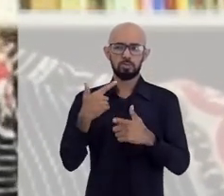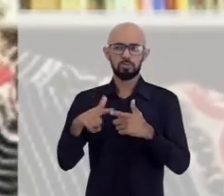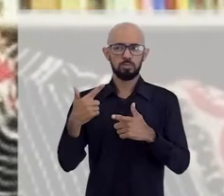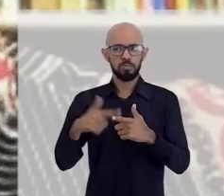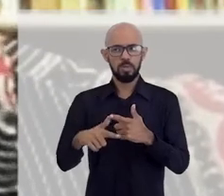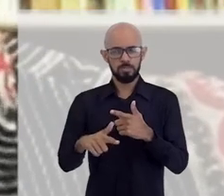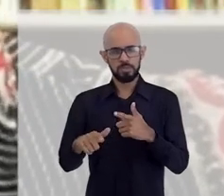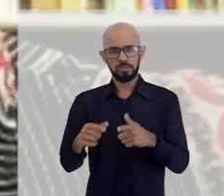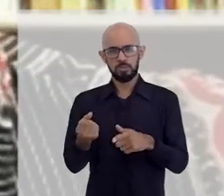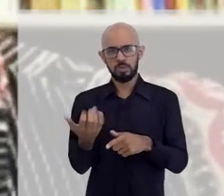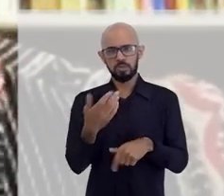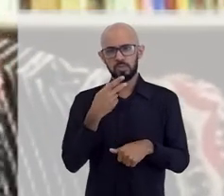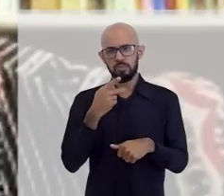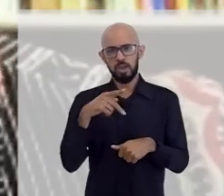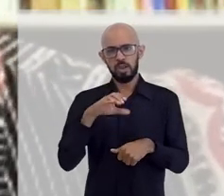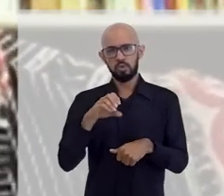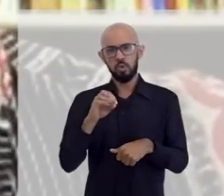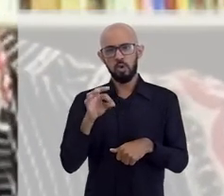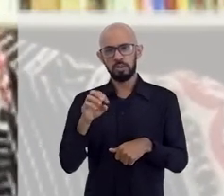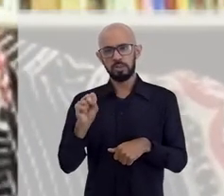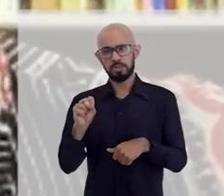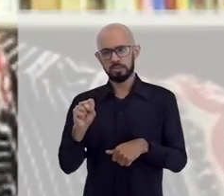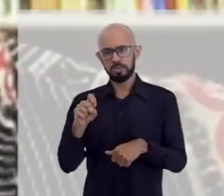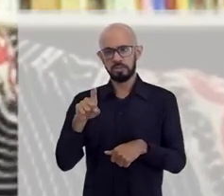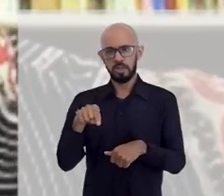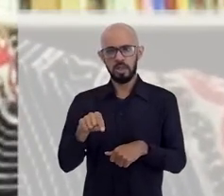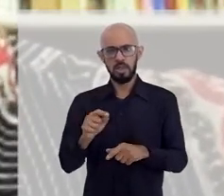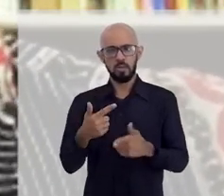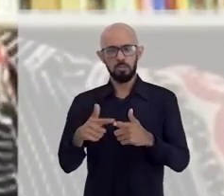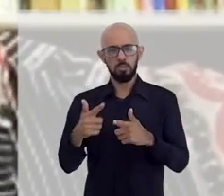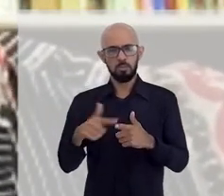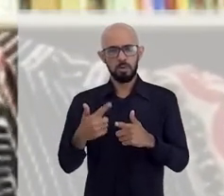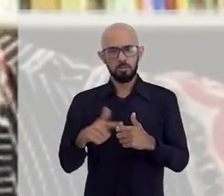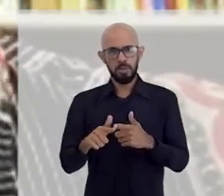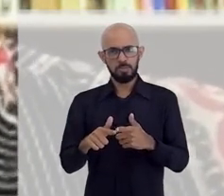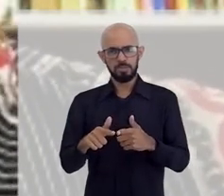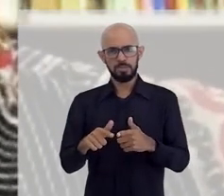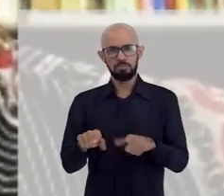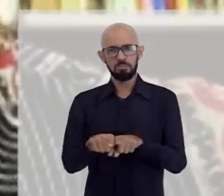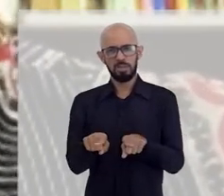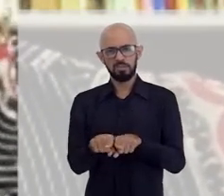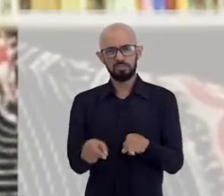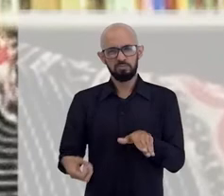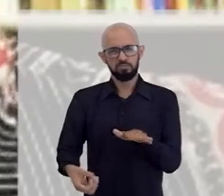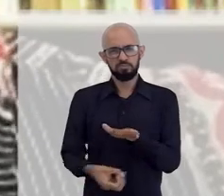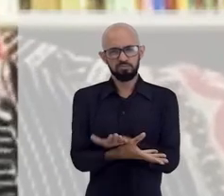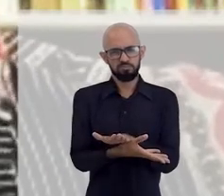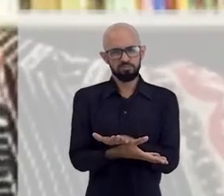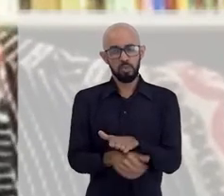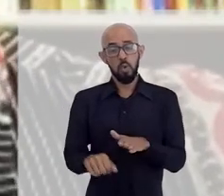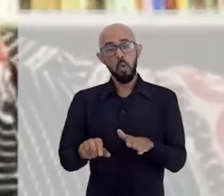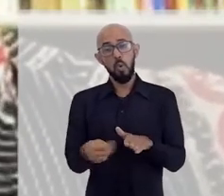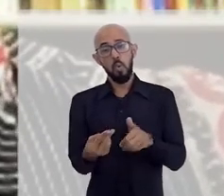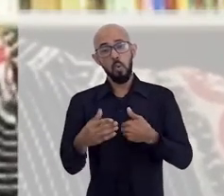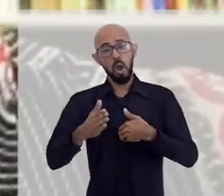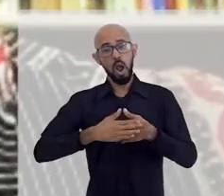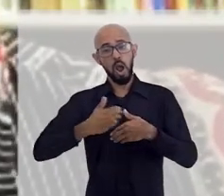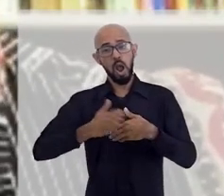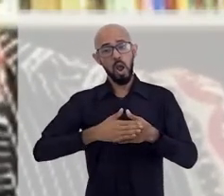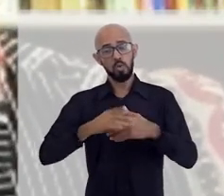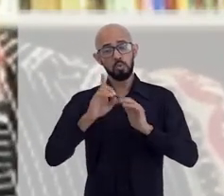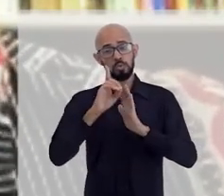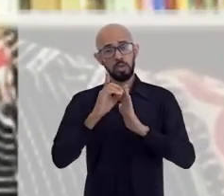A gente tem aí, falando em cotas, os grandes problemas existentes em relação à questão de fraudes, a questão de autodeclaração, como